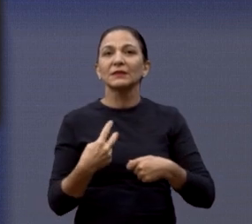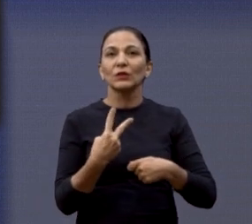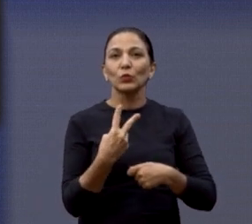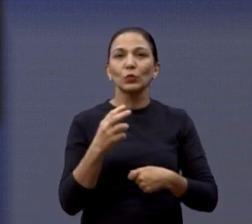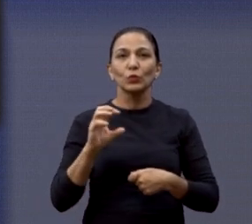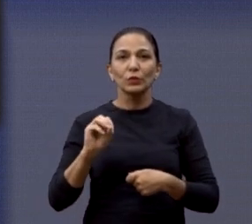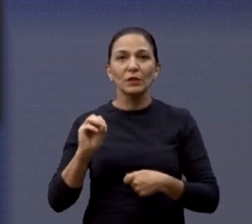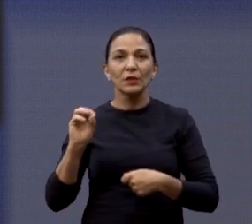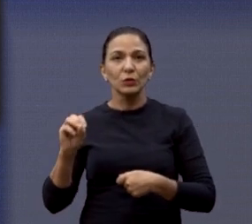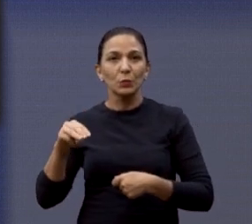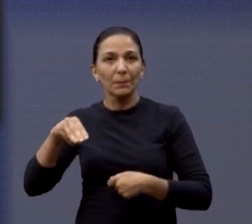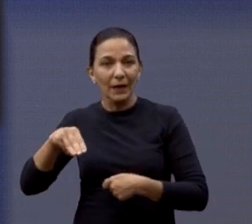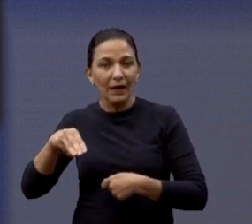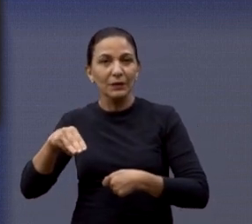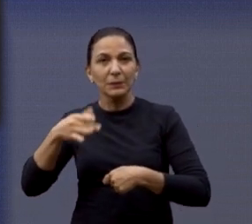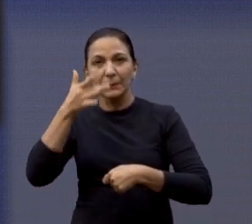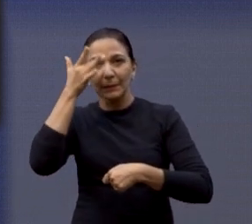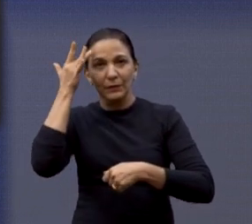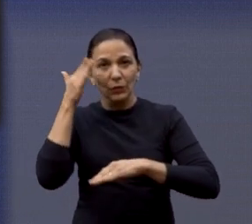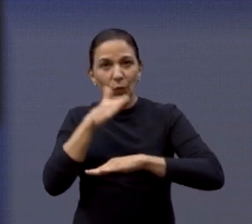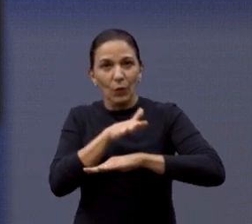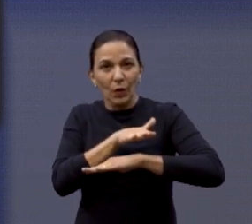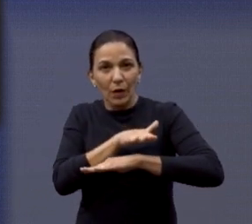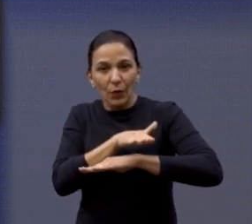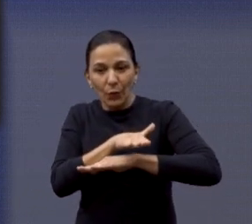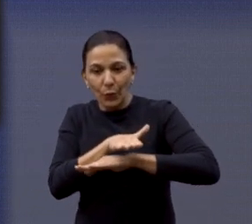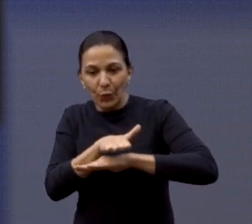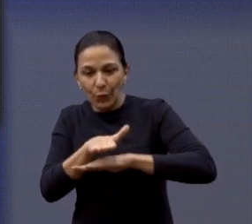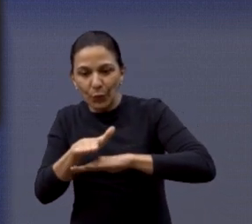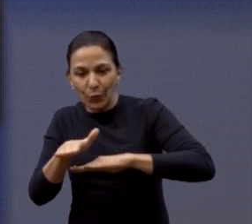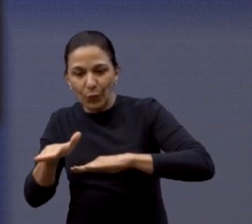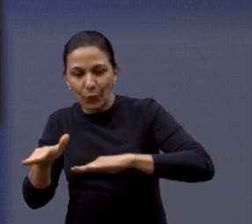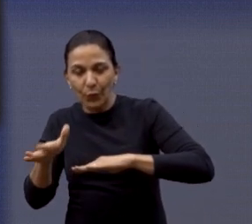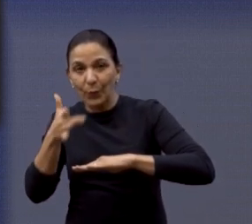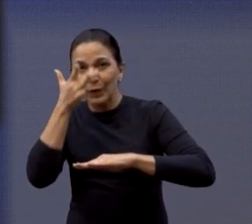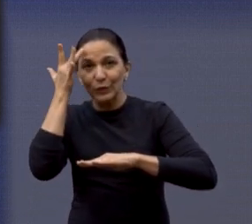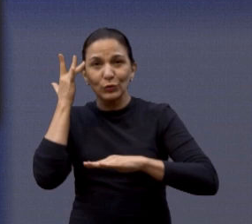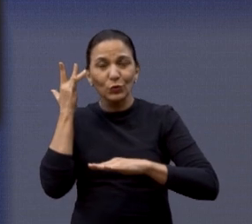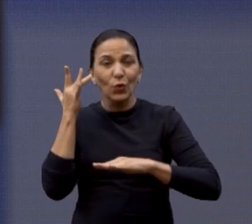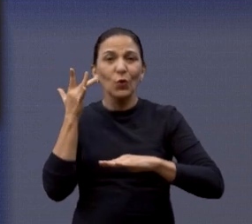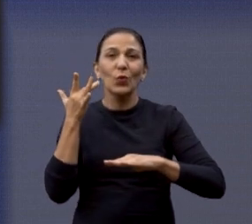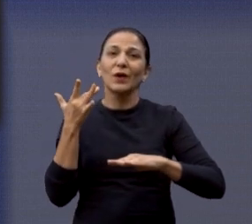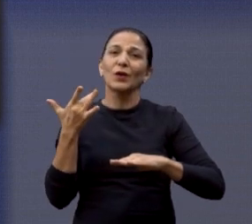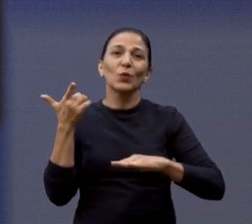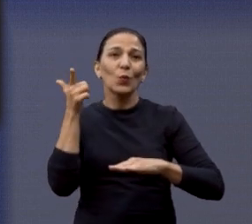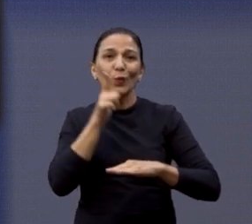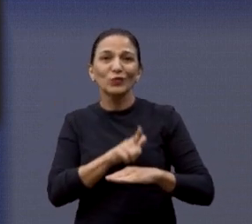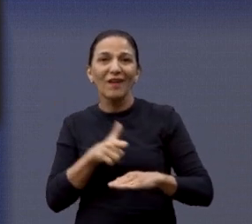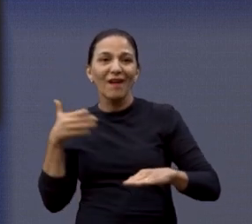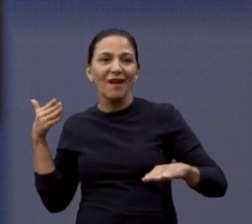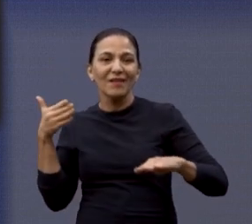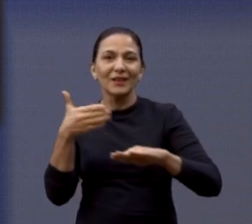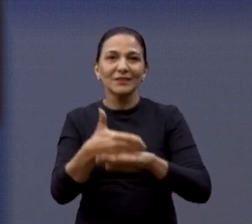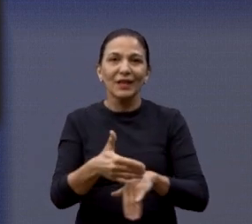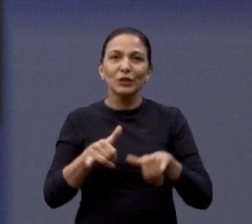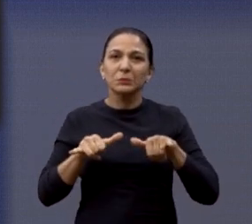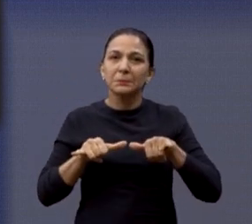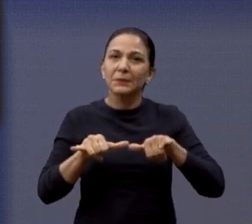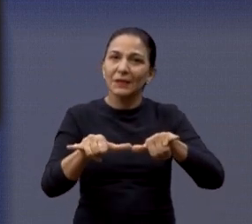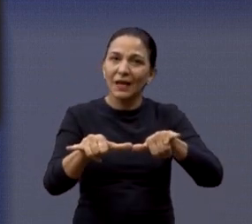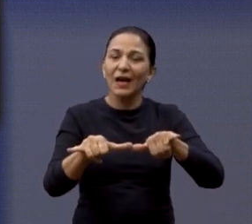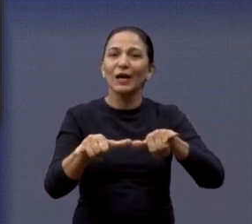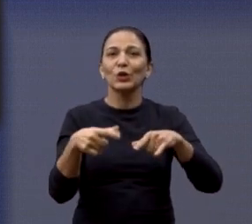ali, tem pessoas com próteses ali, que não conseguem mais um mercadinho, porque não conseguem andar nesse trecho aí da